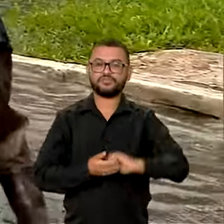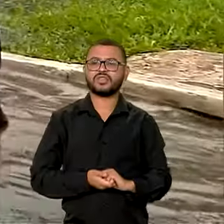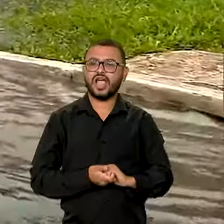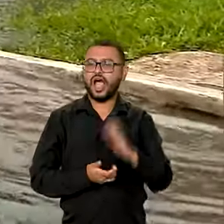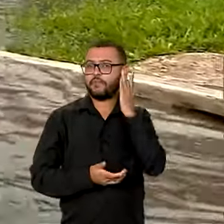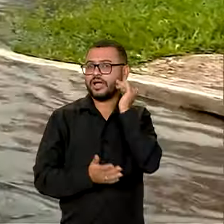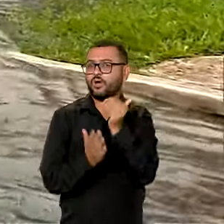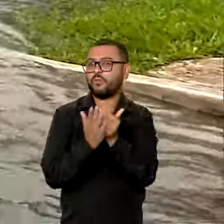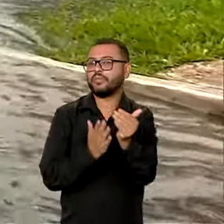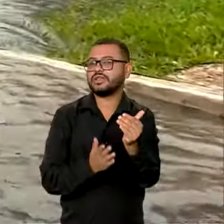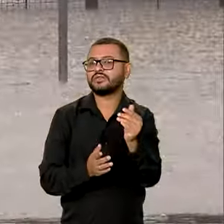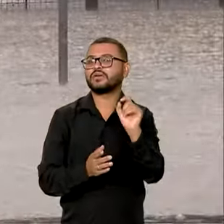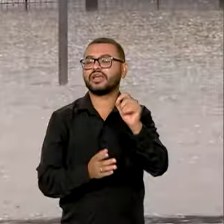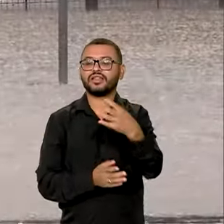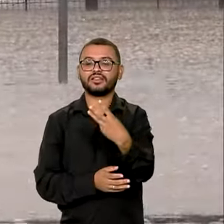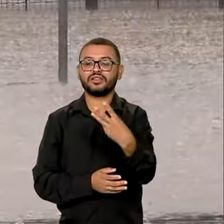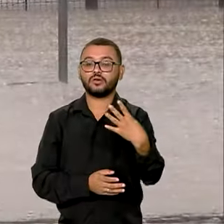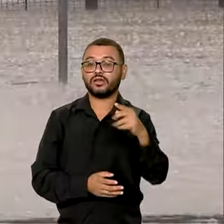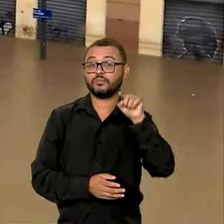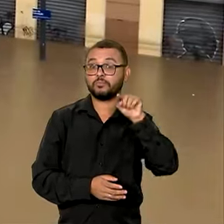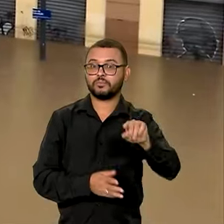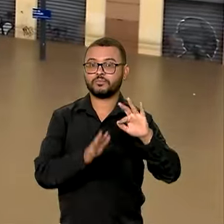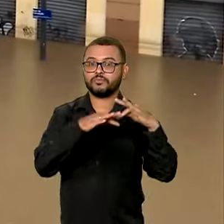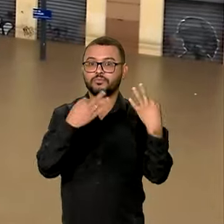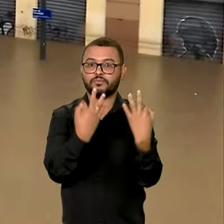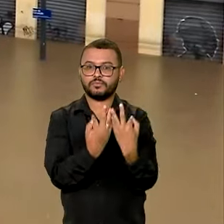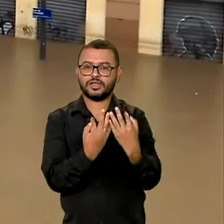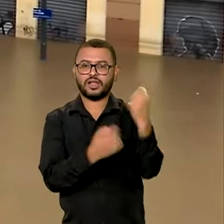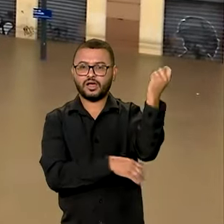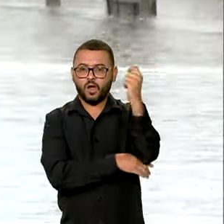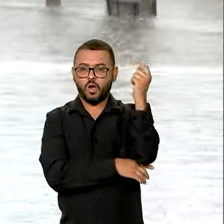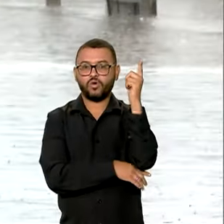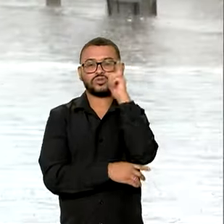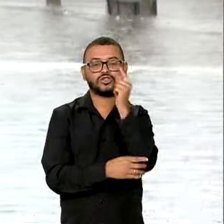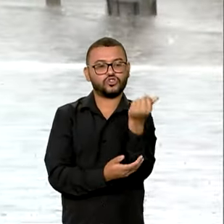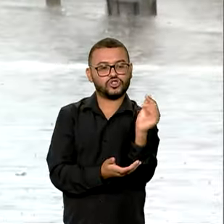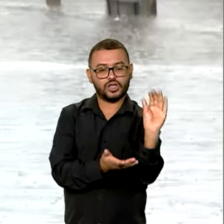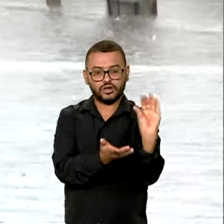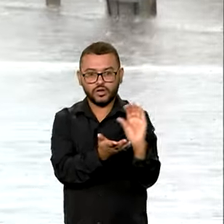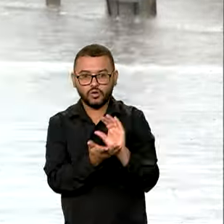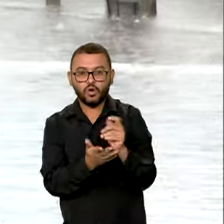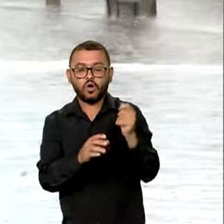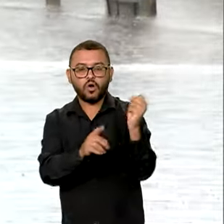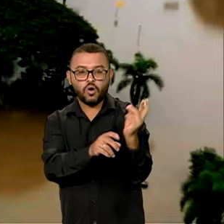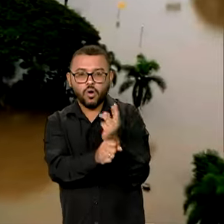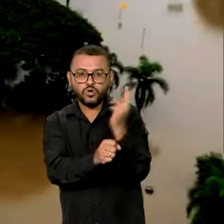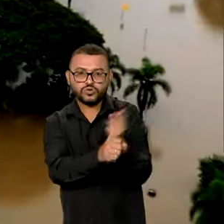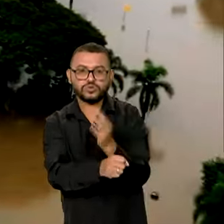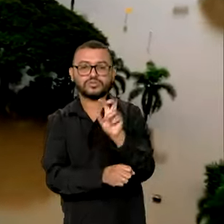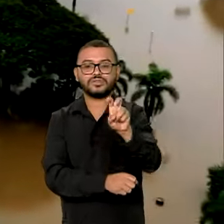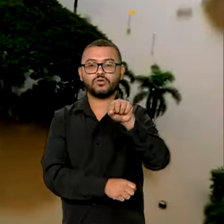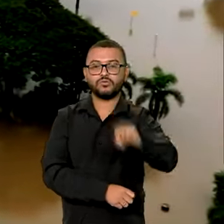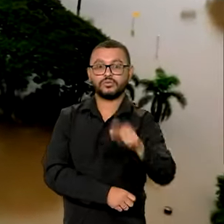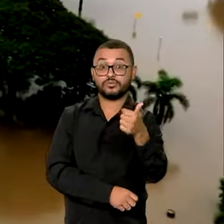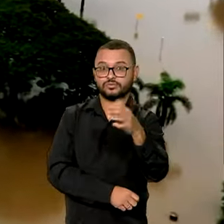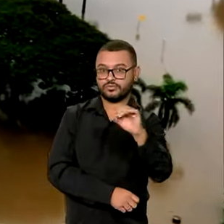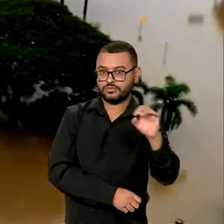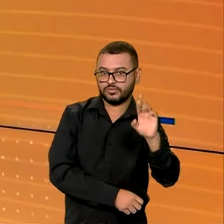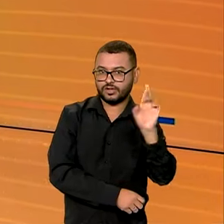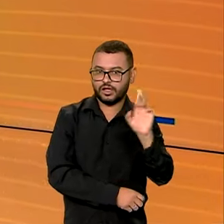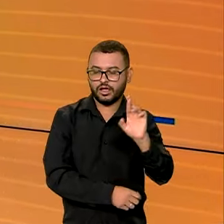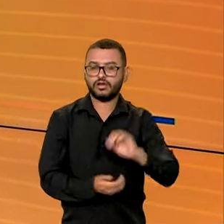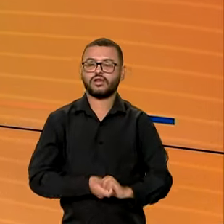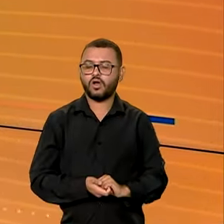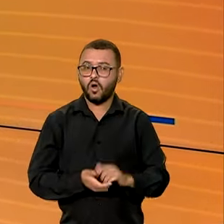A partir de amanhã, mais de 34 mil famílias gaúchas recebem o auxílio reconstrução no valor de R 5.100,00.